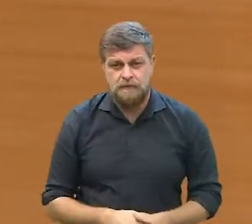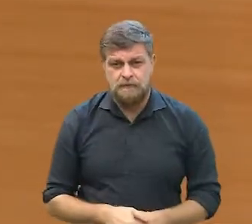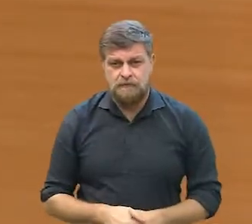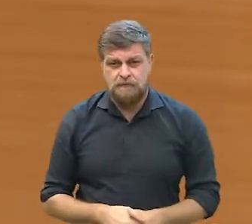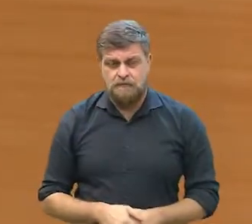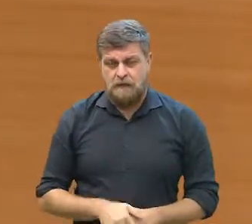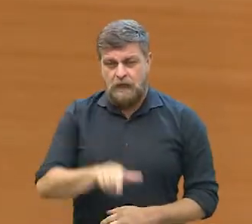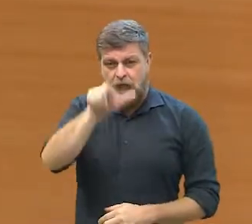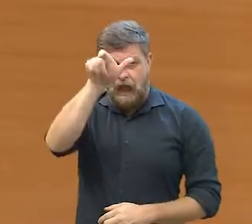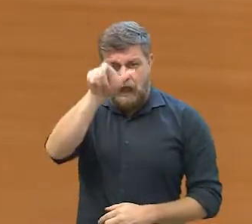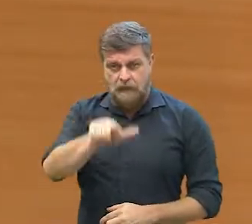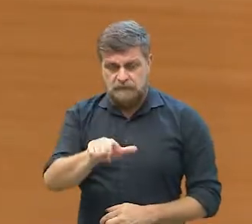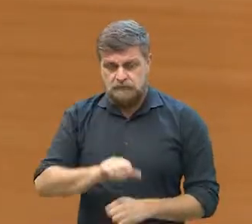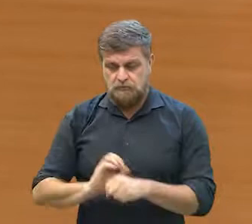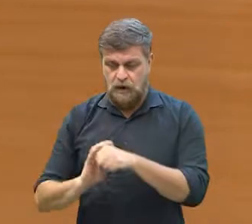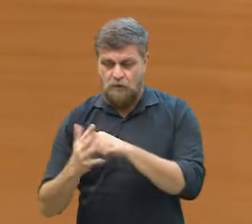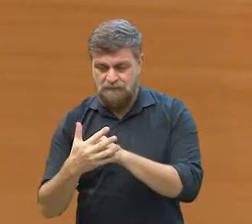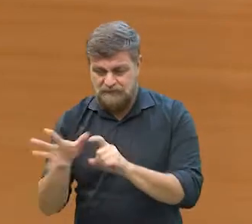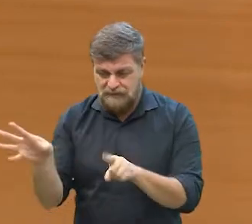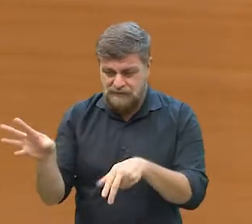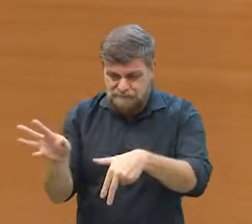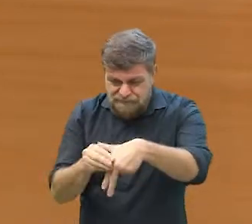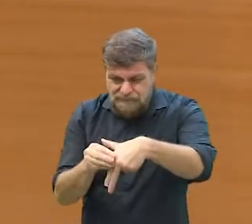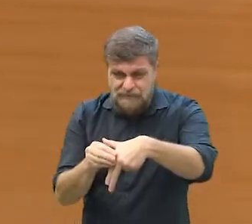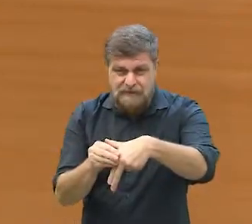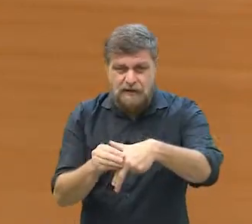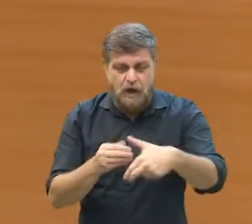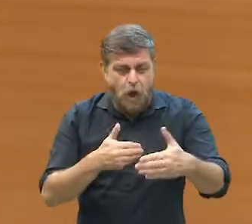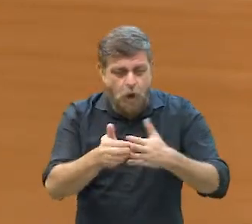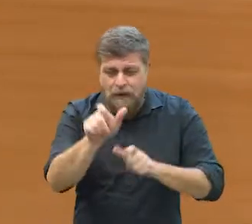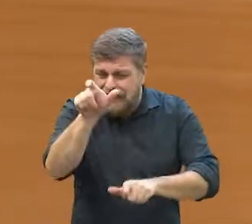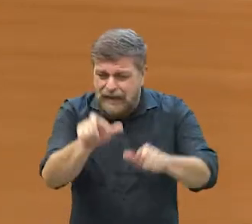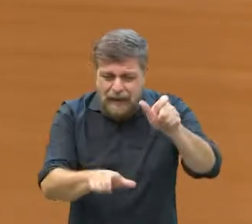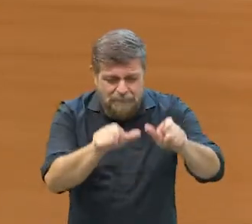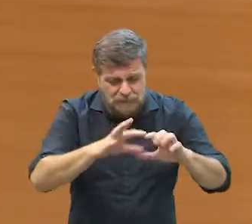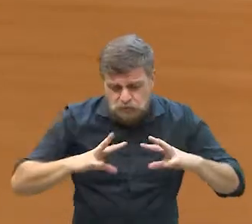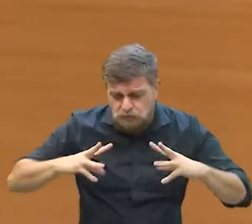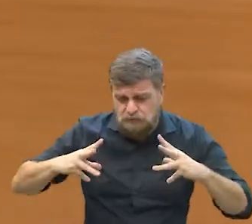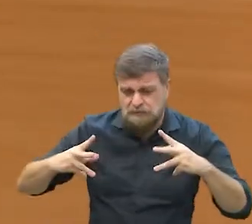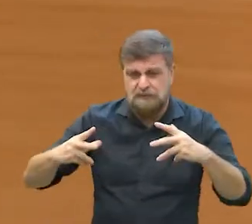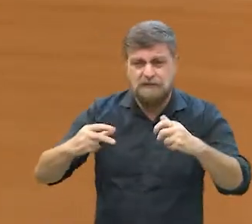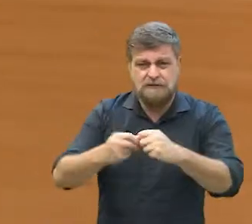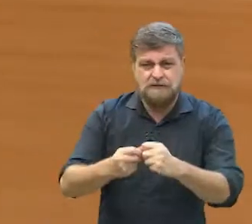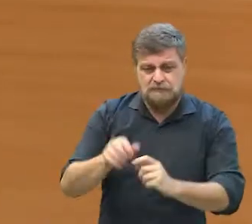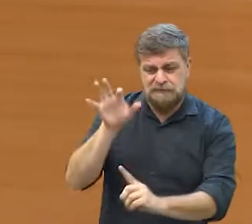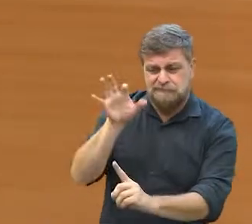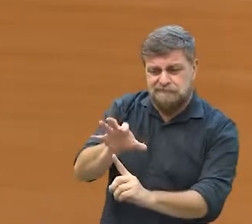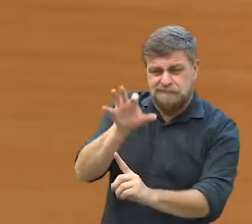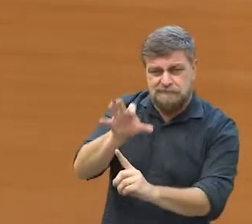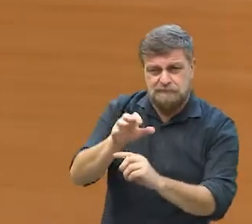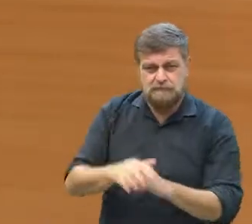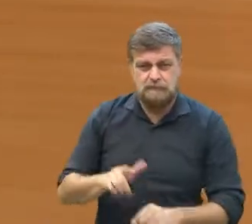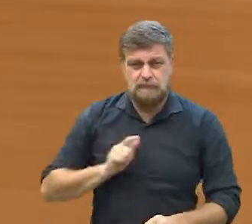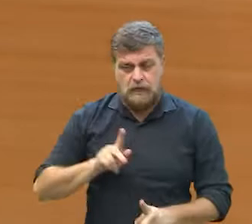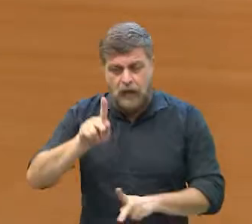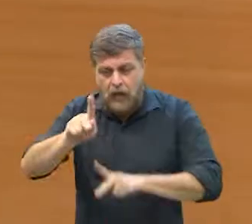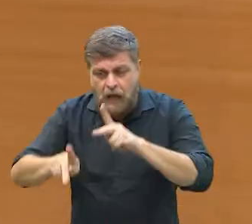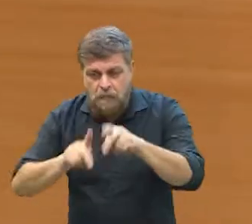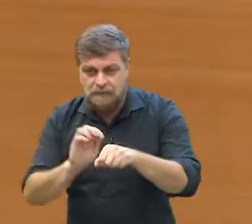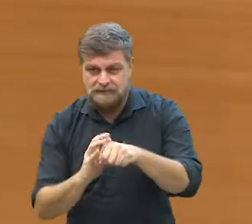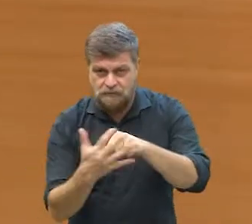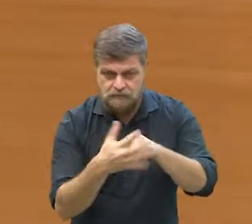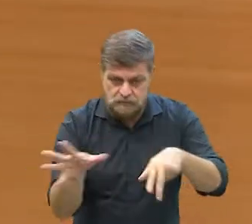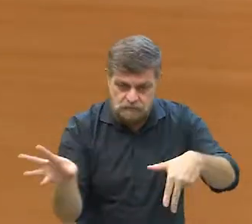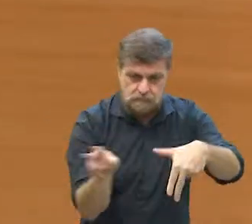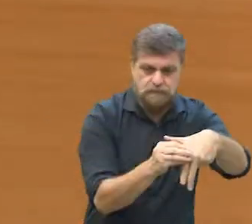Então, não é só pessoas que estão com Covid, mas afeta todo o conjunto, de toda a população. Então, afeta a